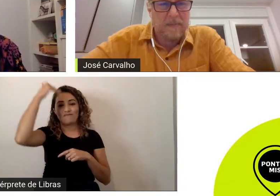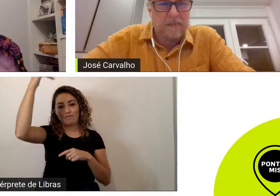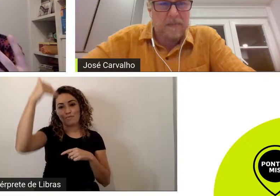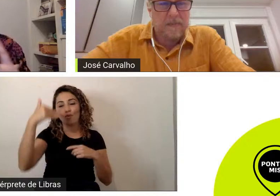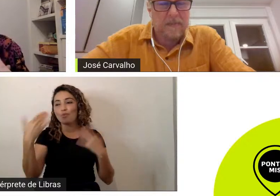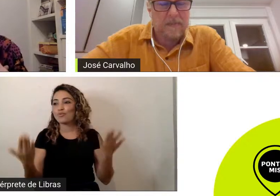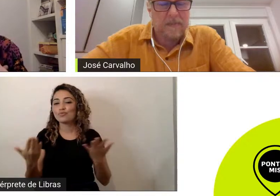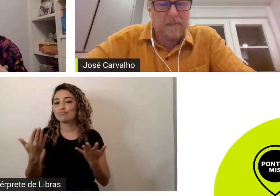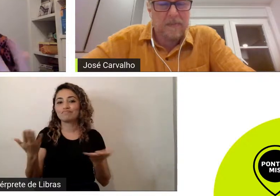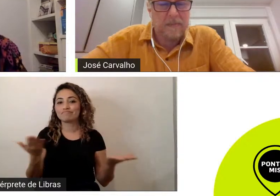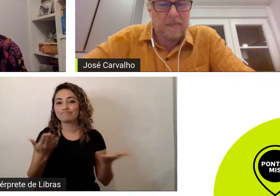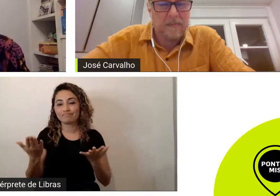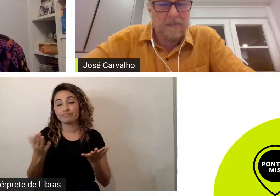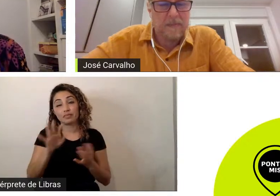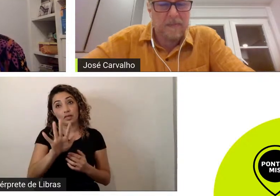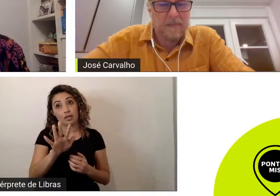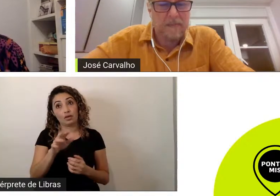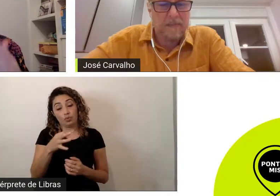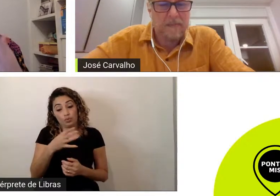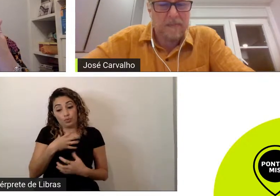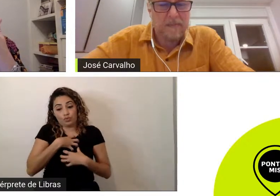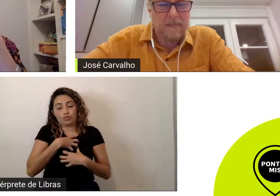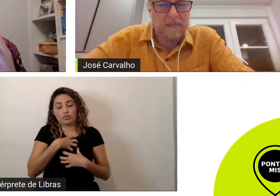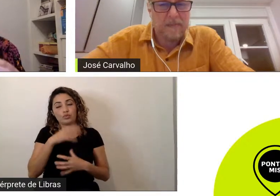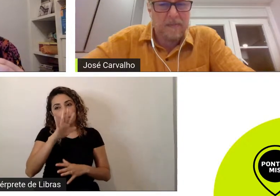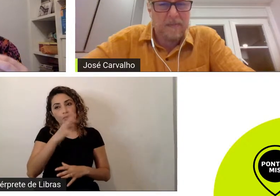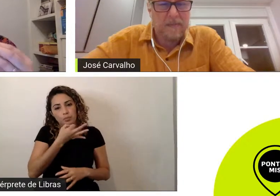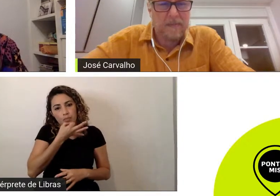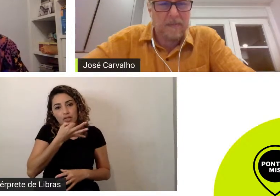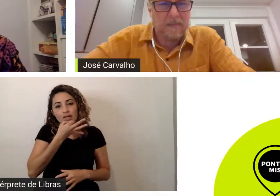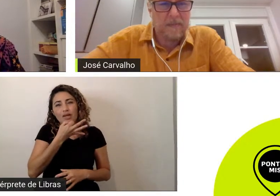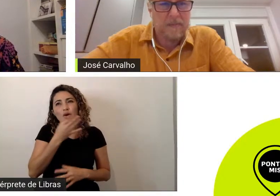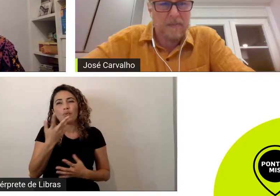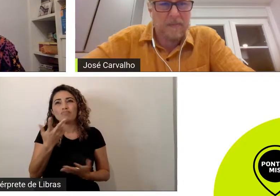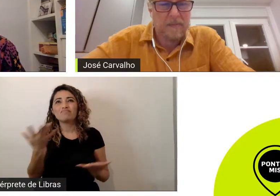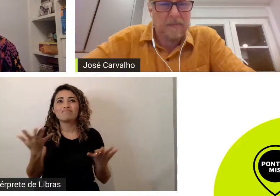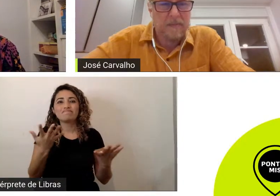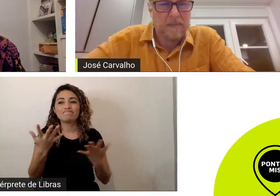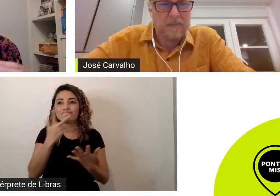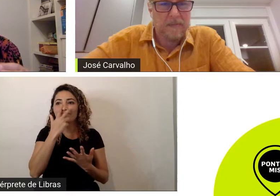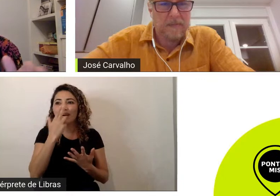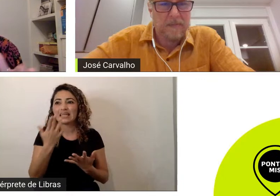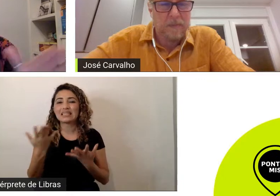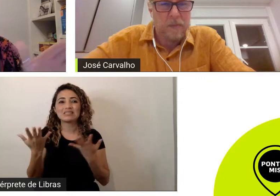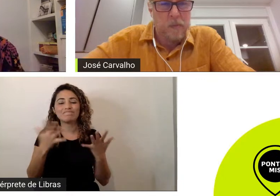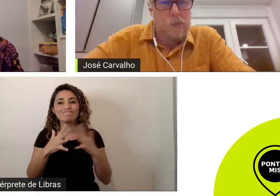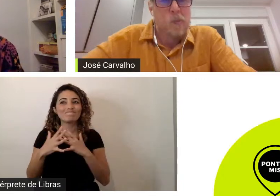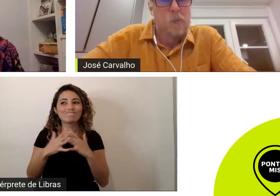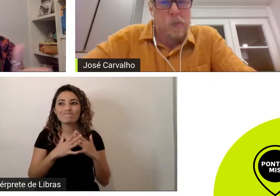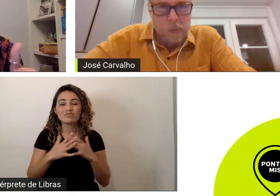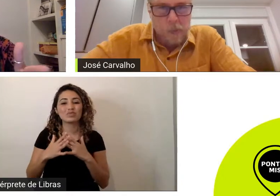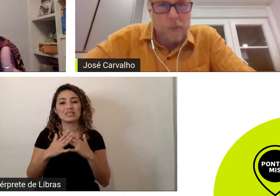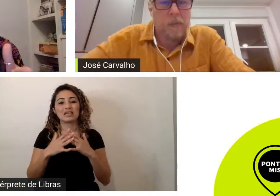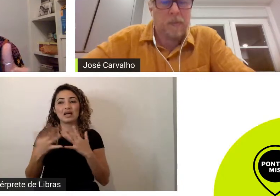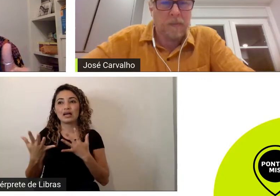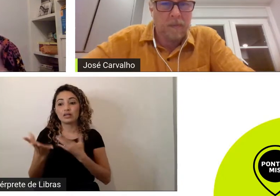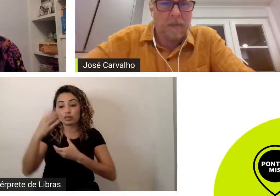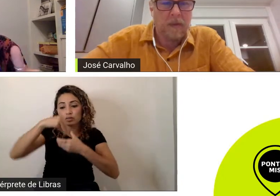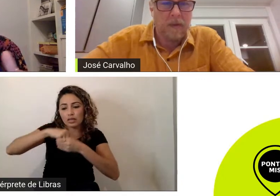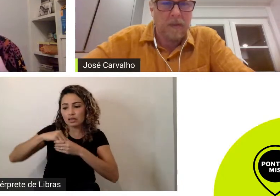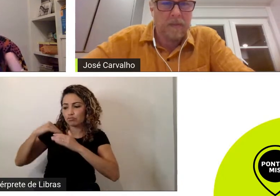acho eu sinto daí eu estou dando minha opinião um pouco perigoso isso dentro do processo criativo porque essas coisas parecem que estão acontecendo